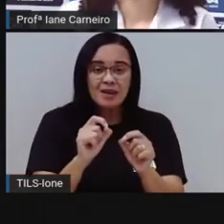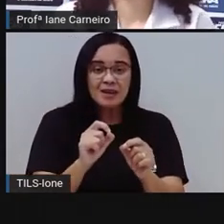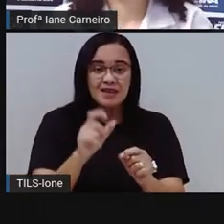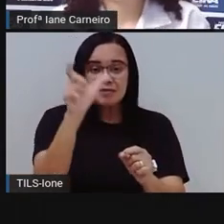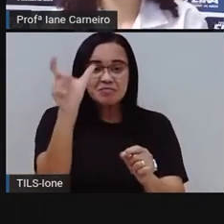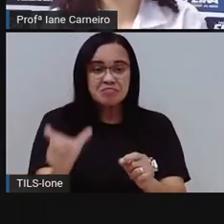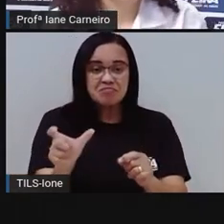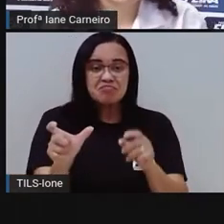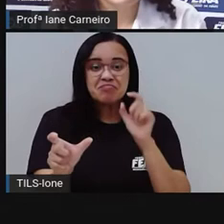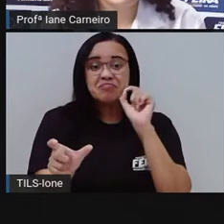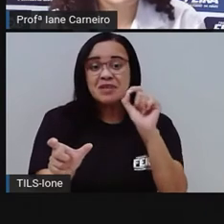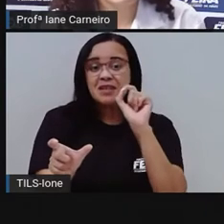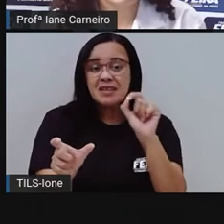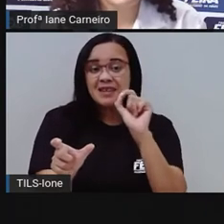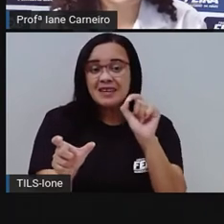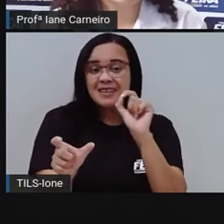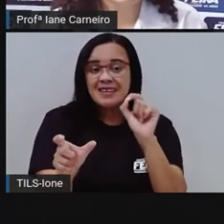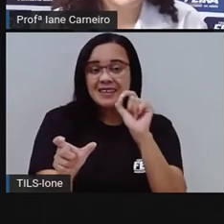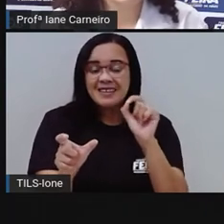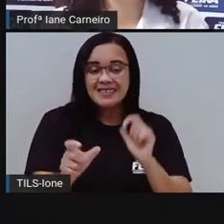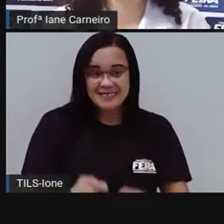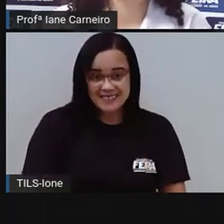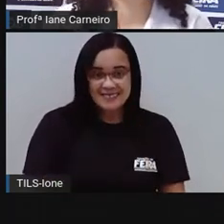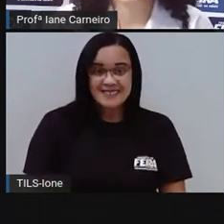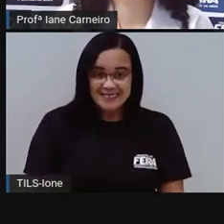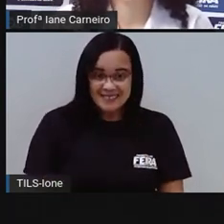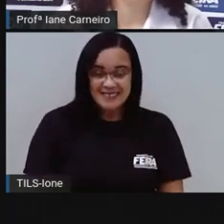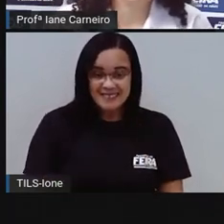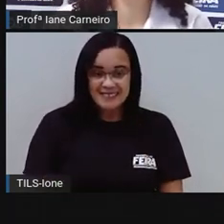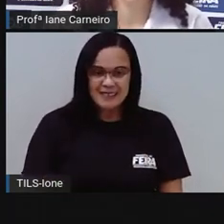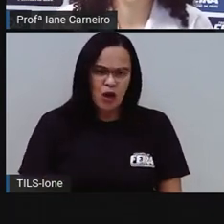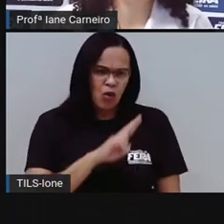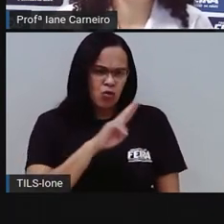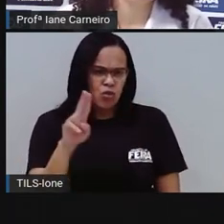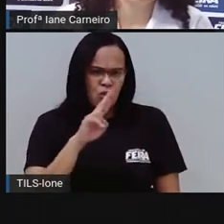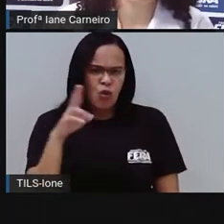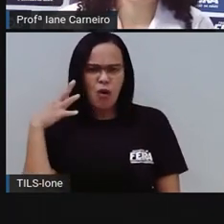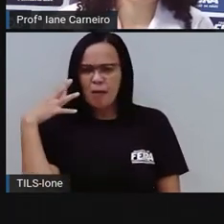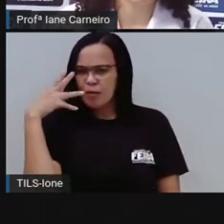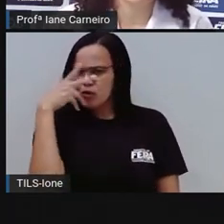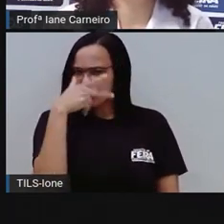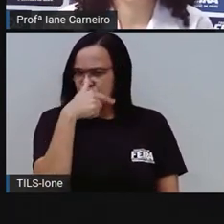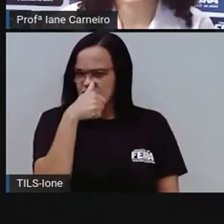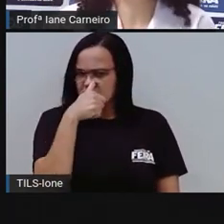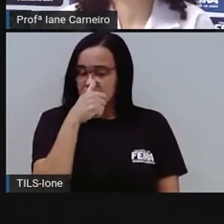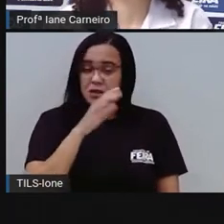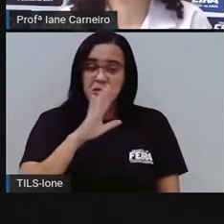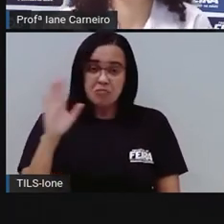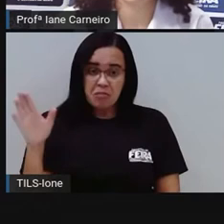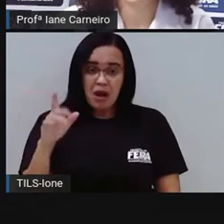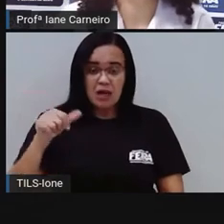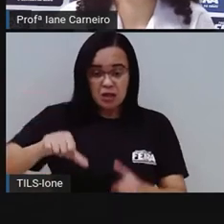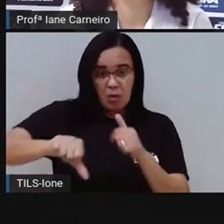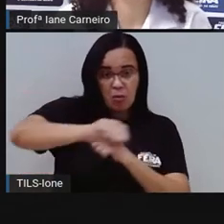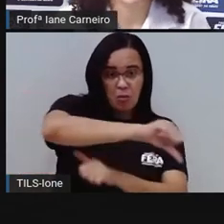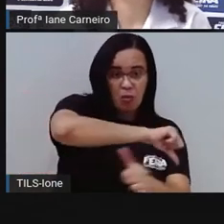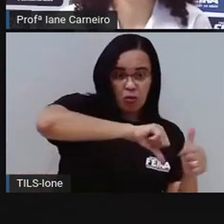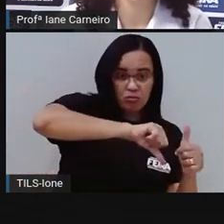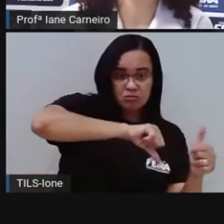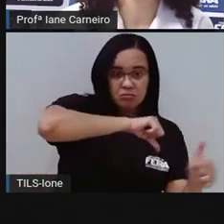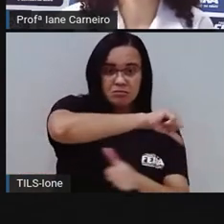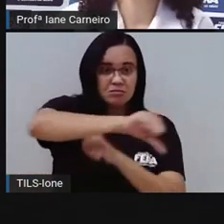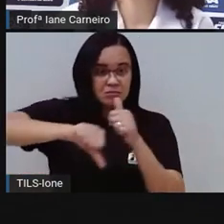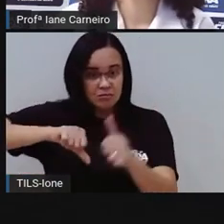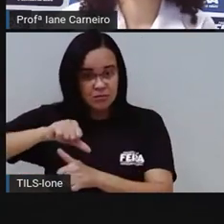Uma ave bonita. E que o nome... Tem o mesmo nome. De frente para trás. De trás para frente. Que nome será